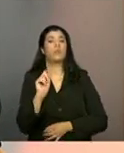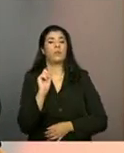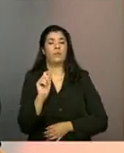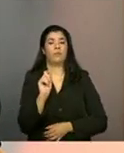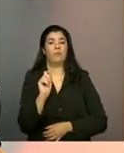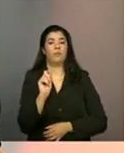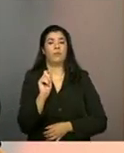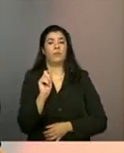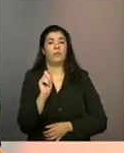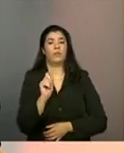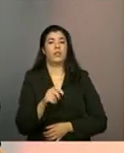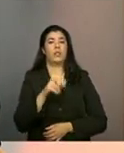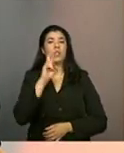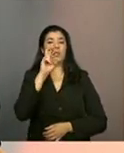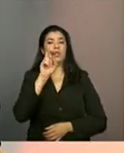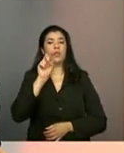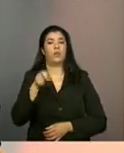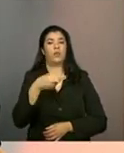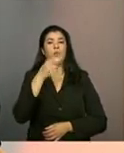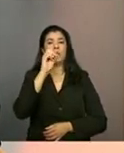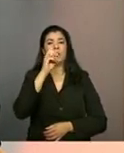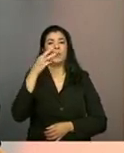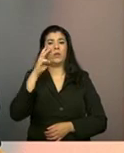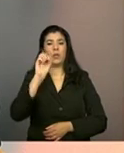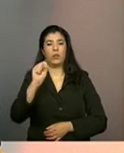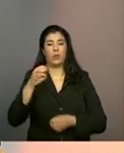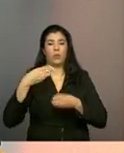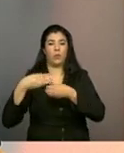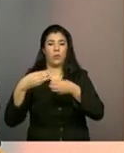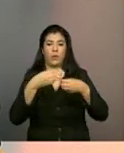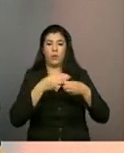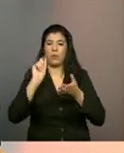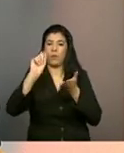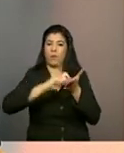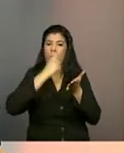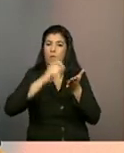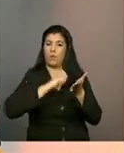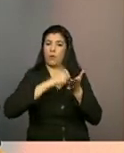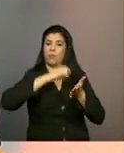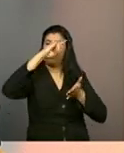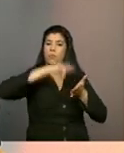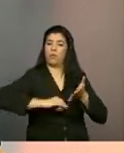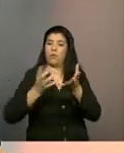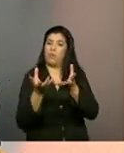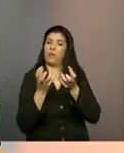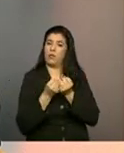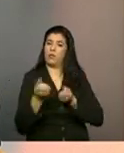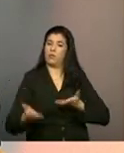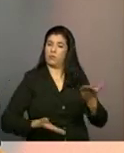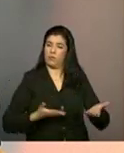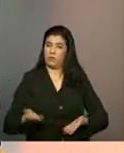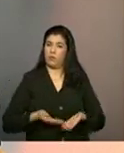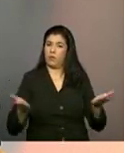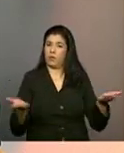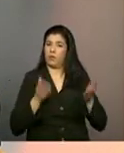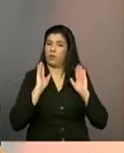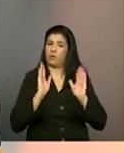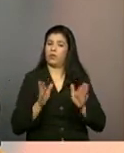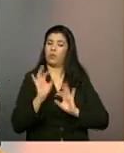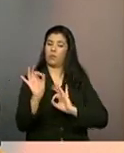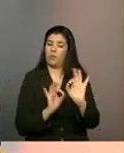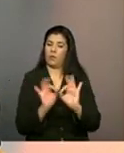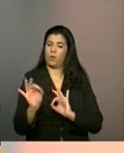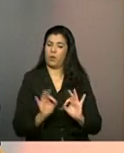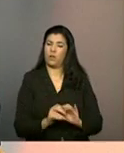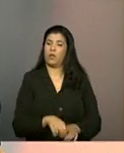5.038 municípios assinaram o termo de aceite do serviço agora reordenado, esses